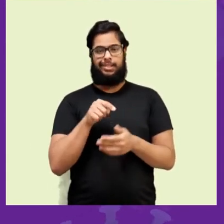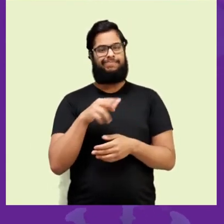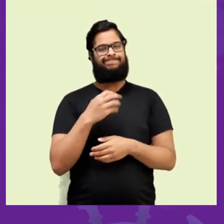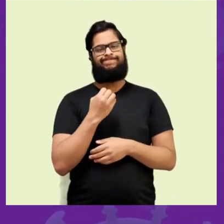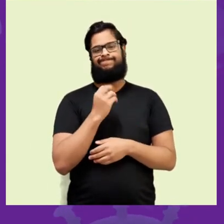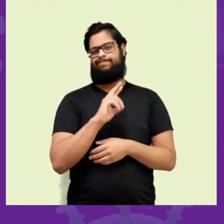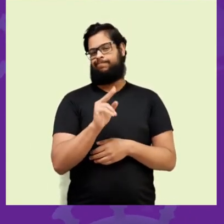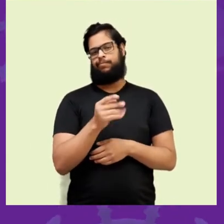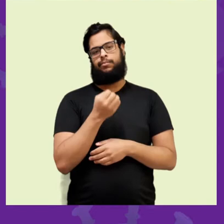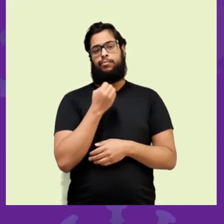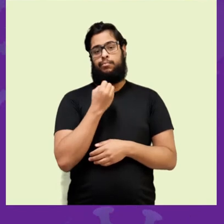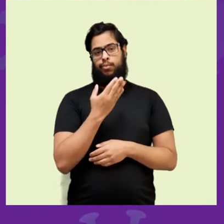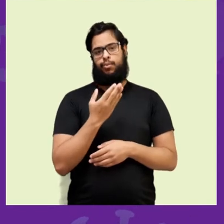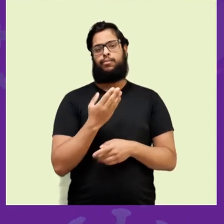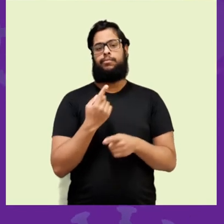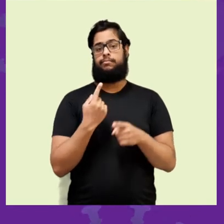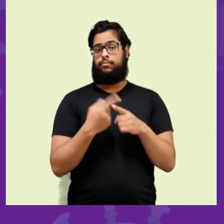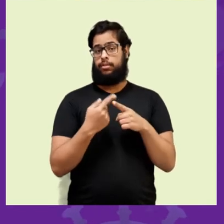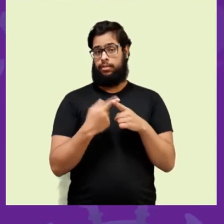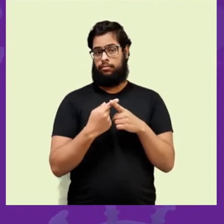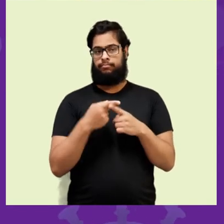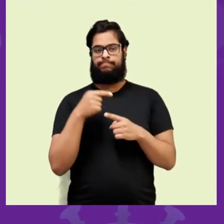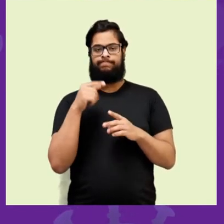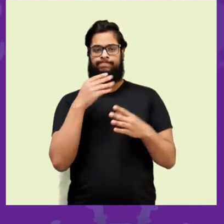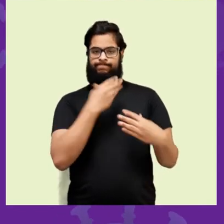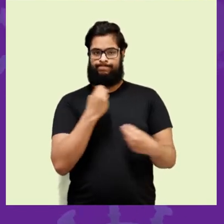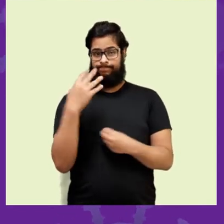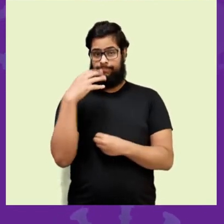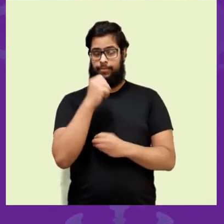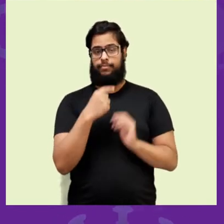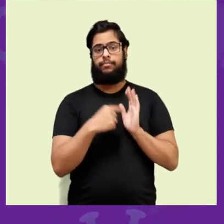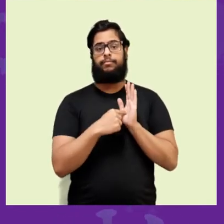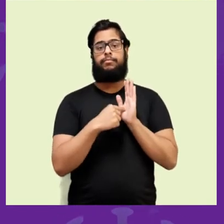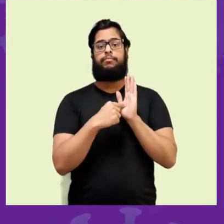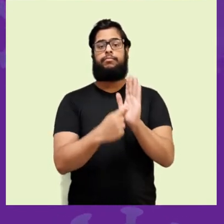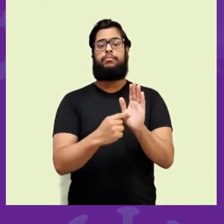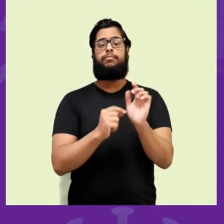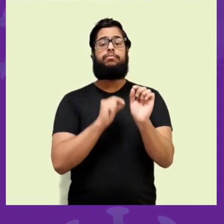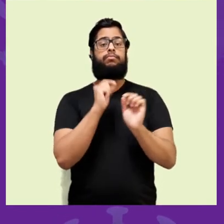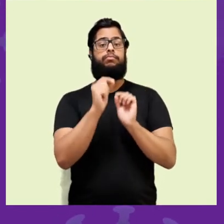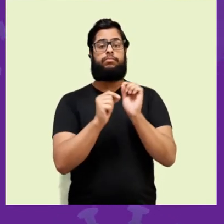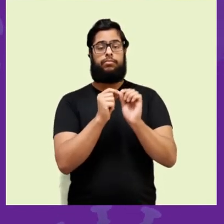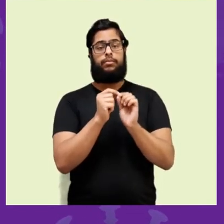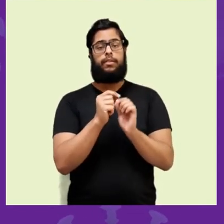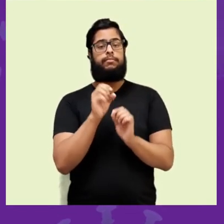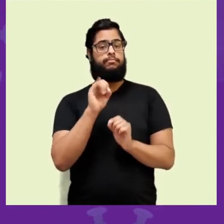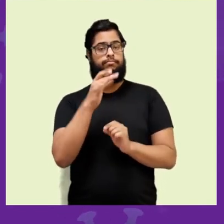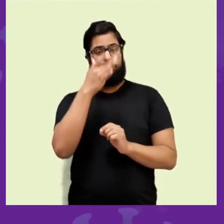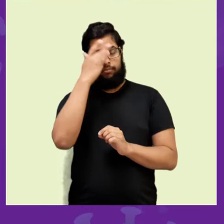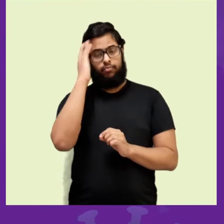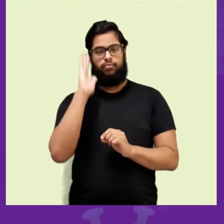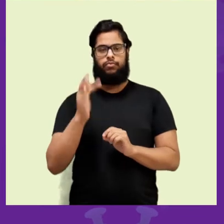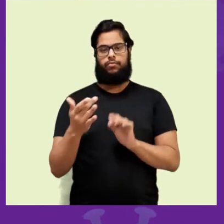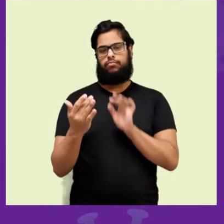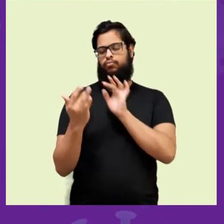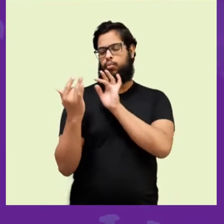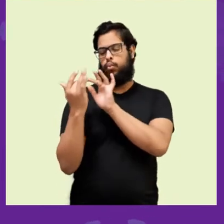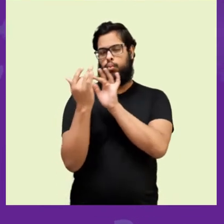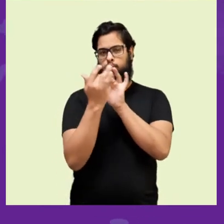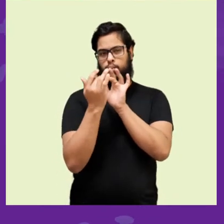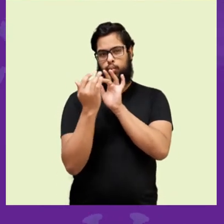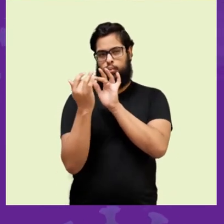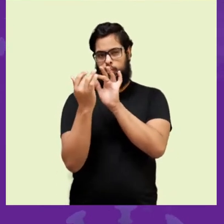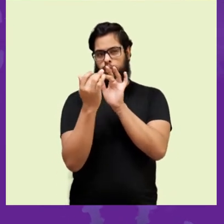indicados para essa finalidade. São testes de anticorpos que apenas avaliam se a pessoa